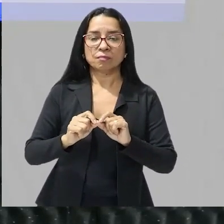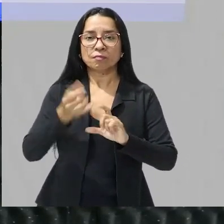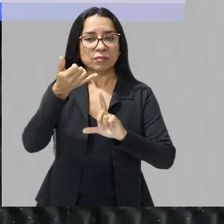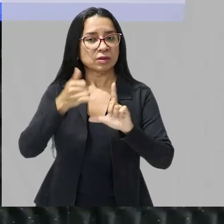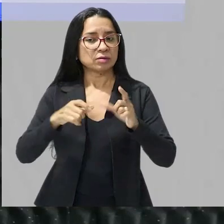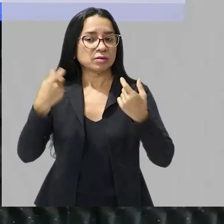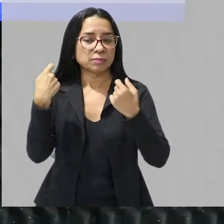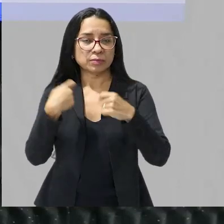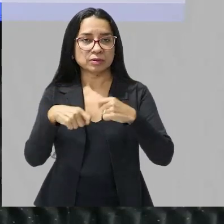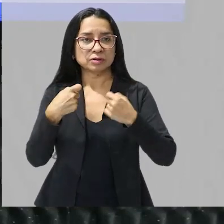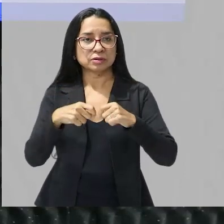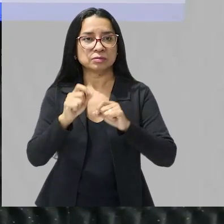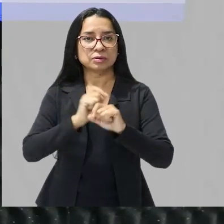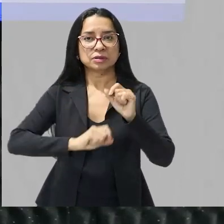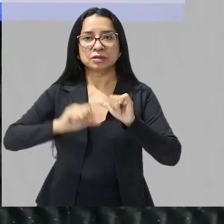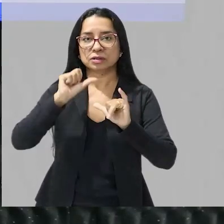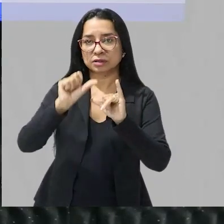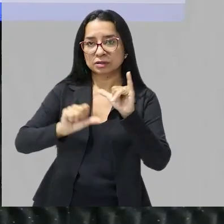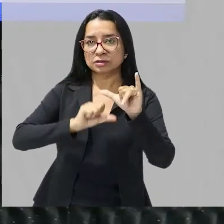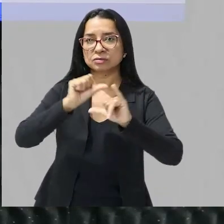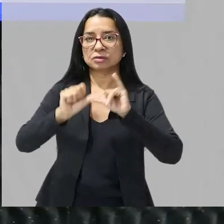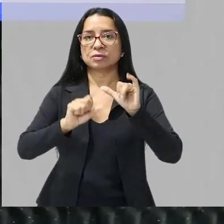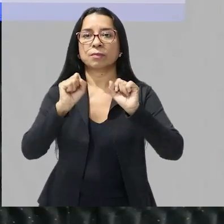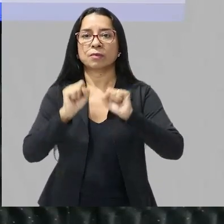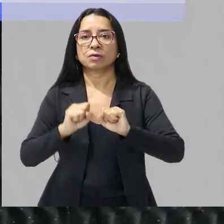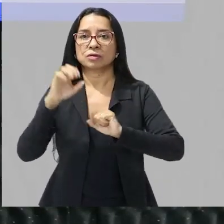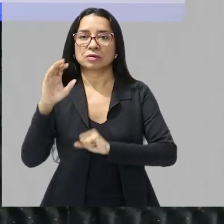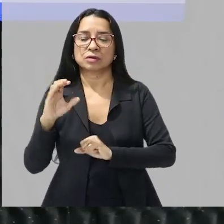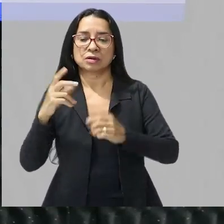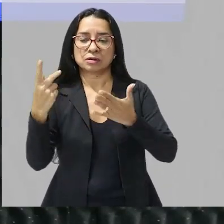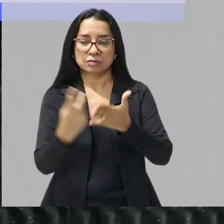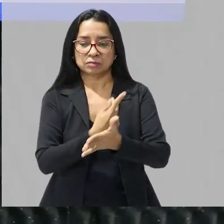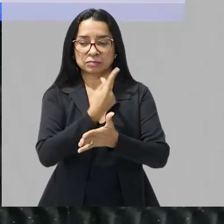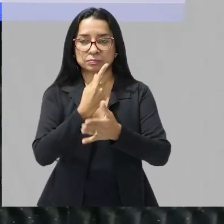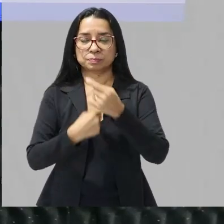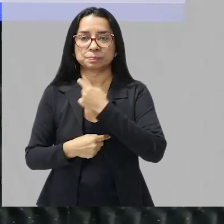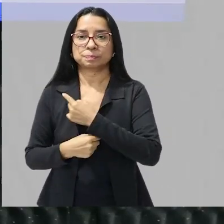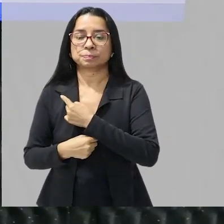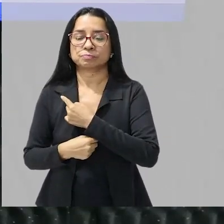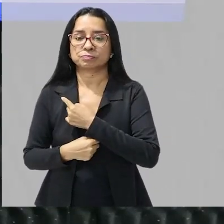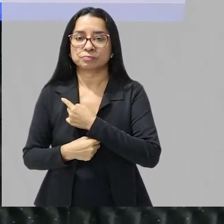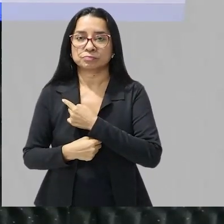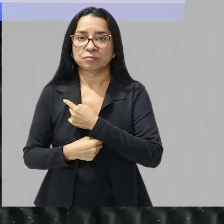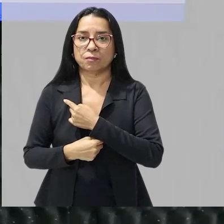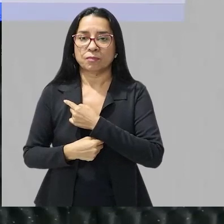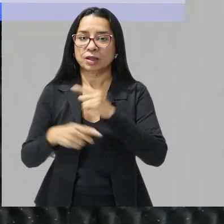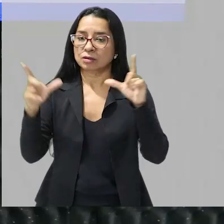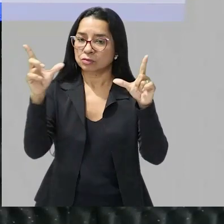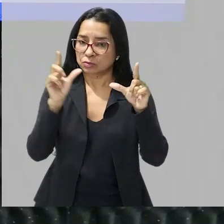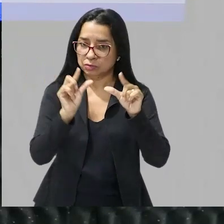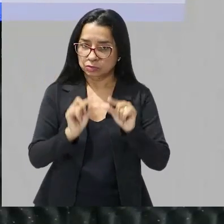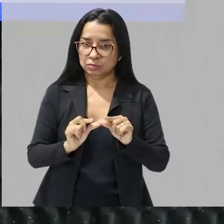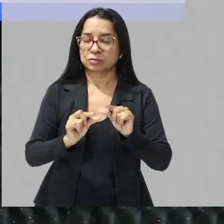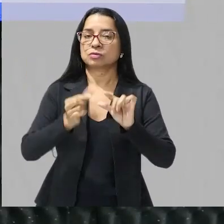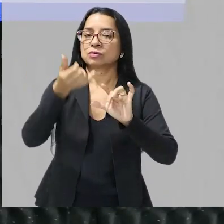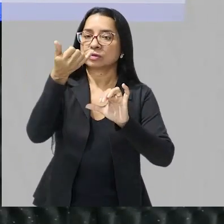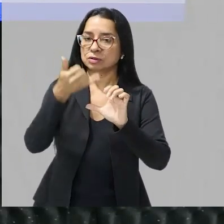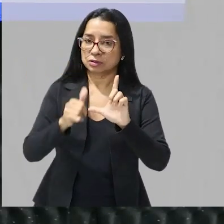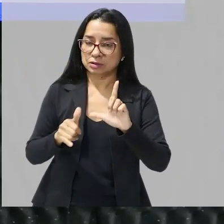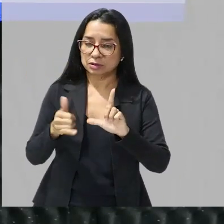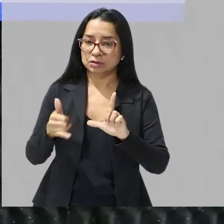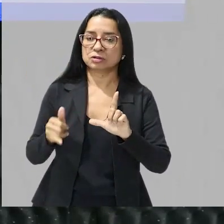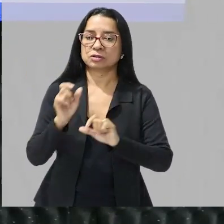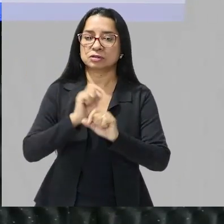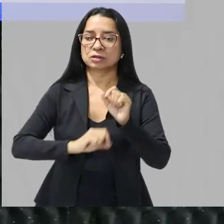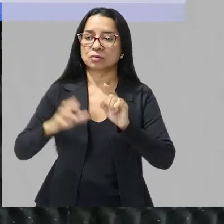energia necessária para que a reação química possa acontecer tá certo? então nesse caso eu diminui essa energia com